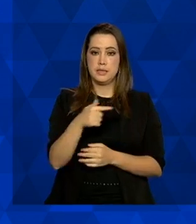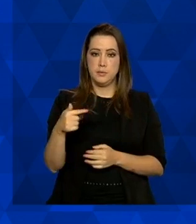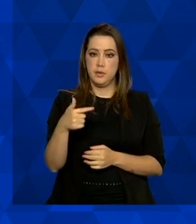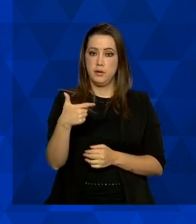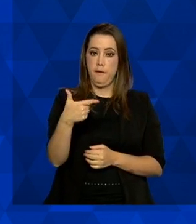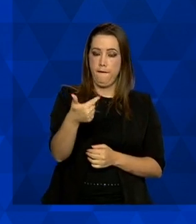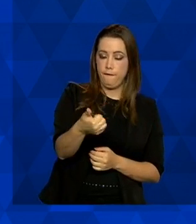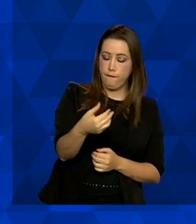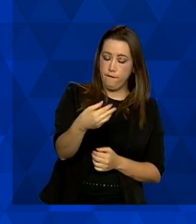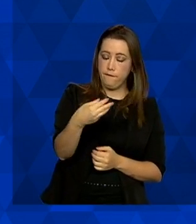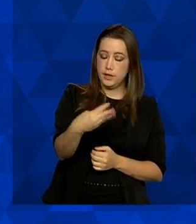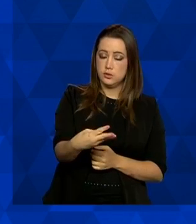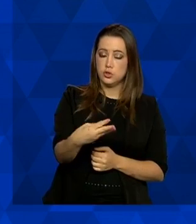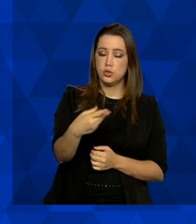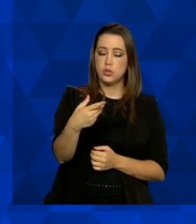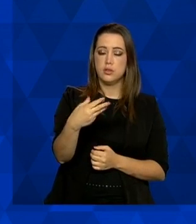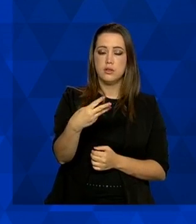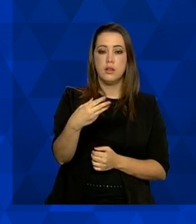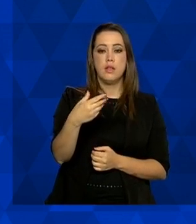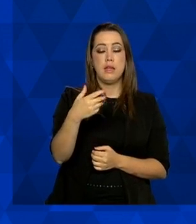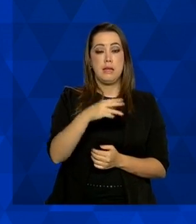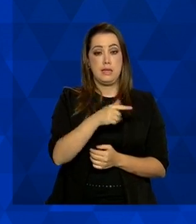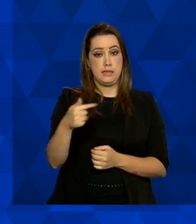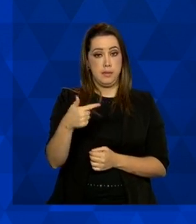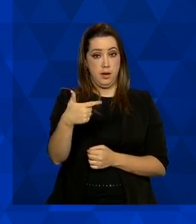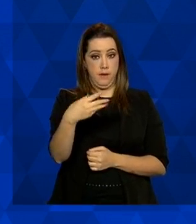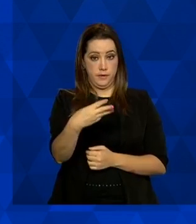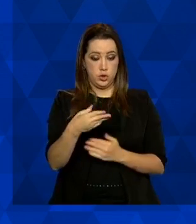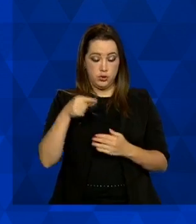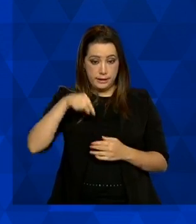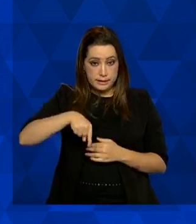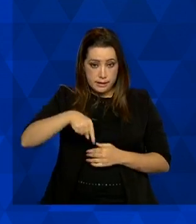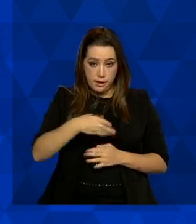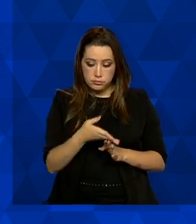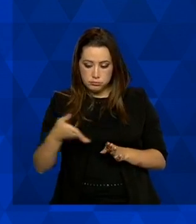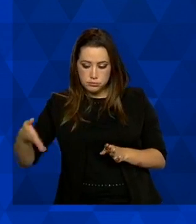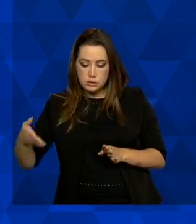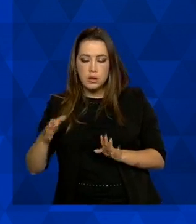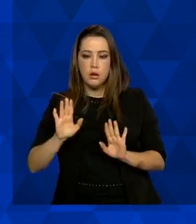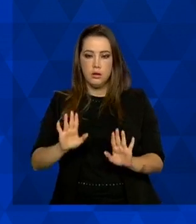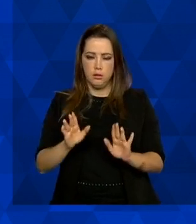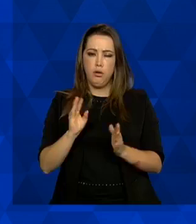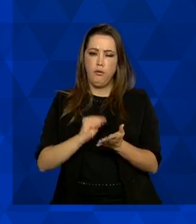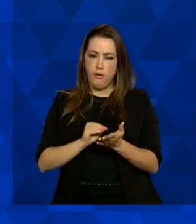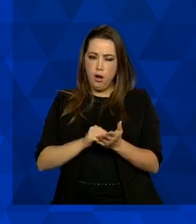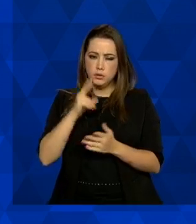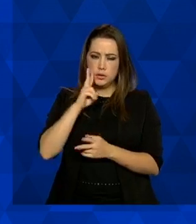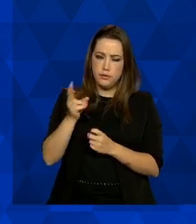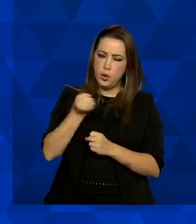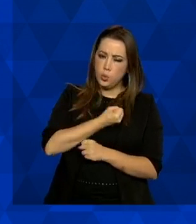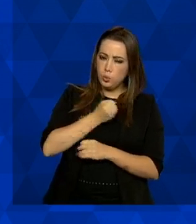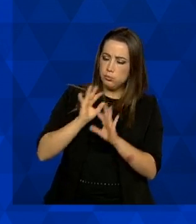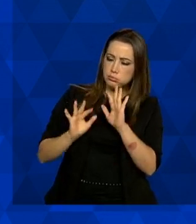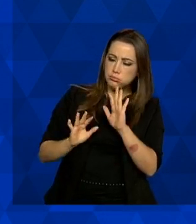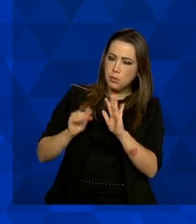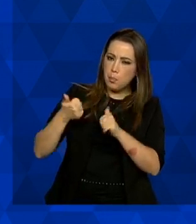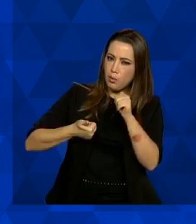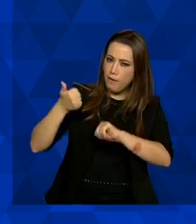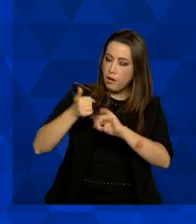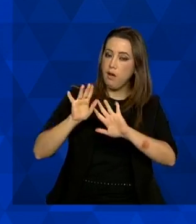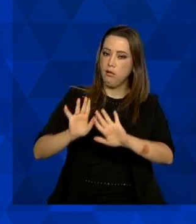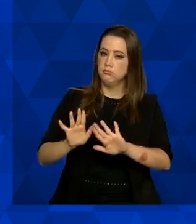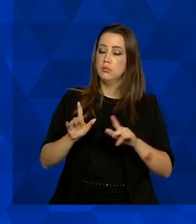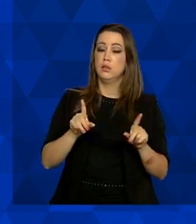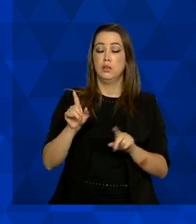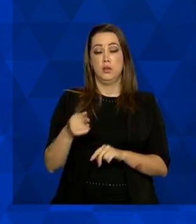23 que está em andamento, a gente ainda observa um aumento no número de casos confirmados semana após semana com uma pequena